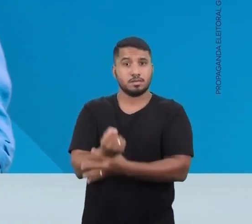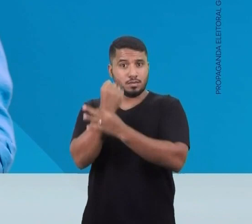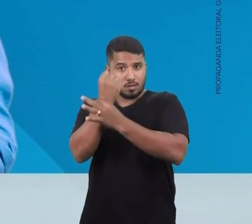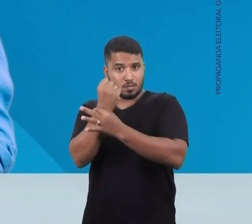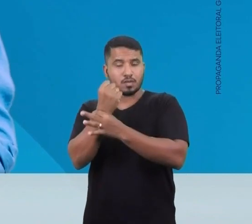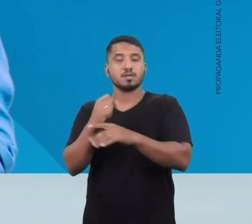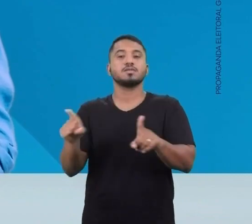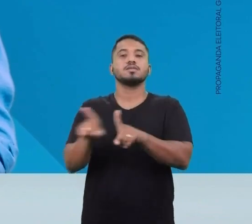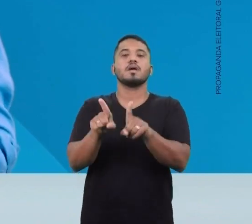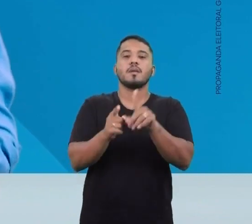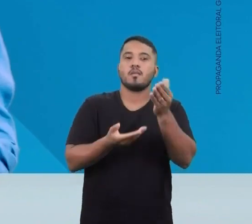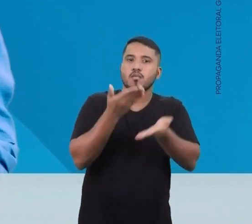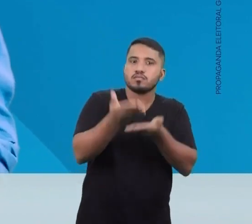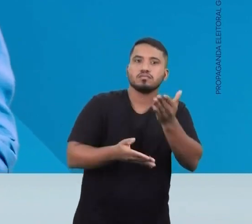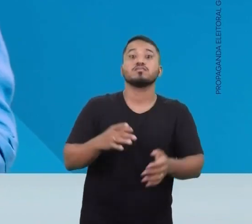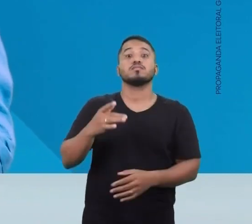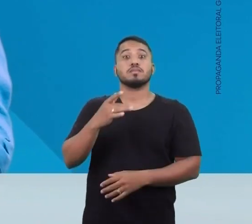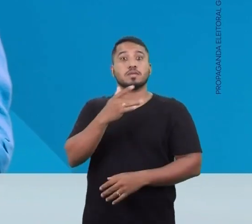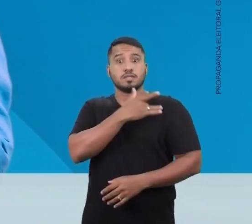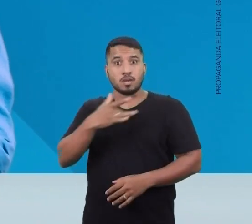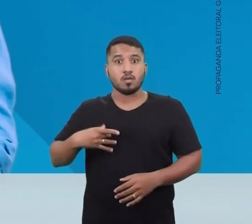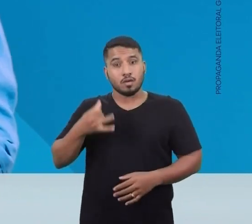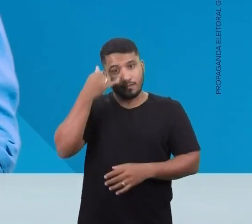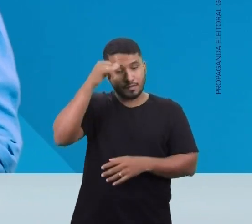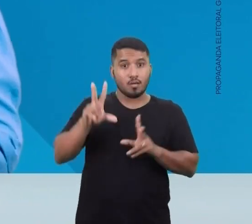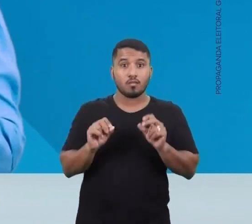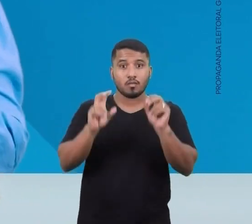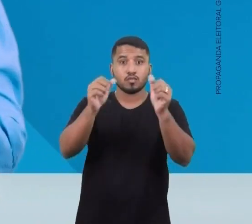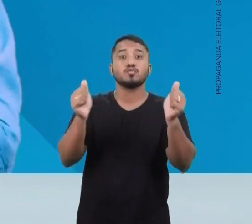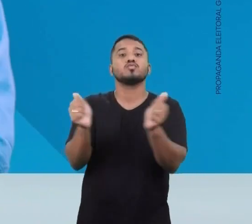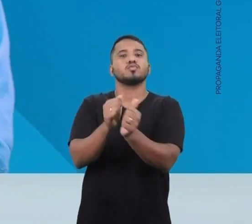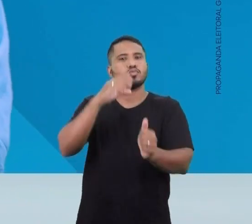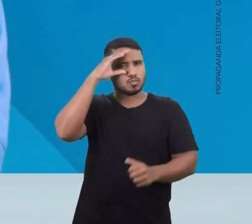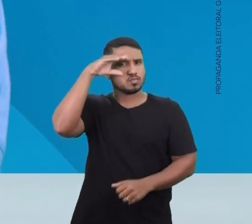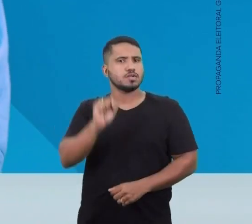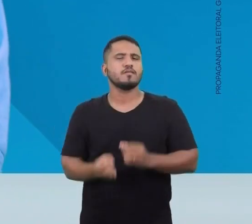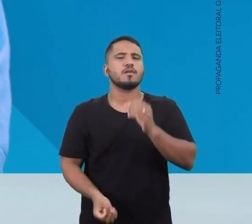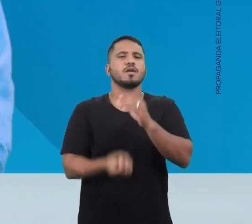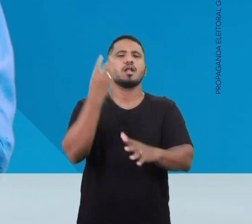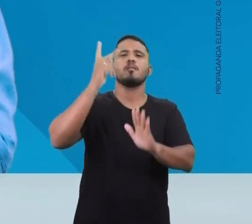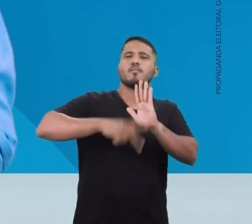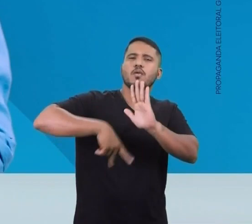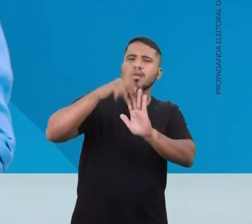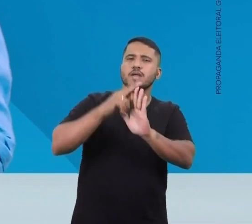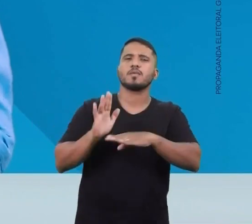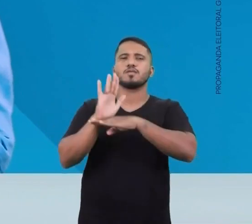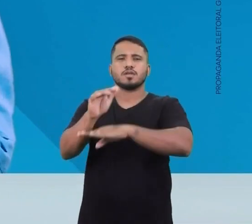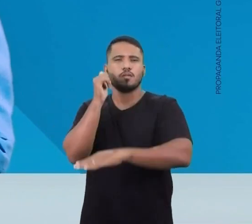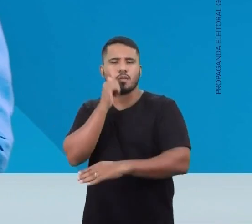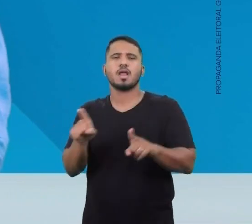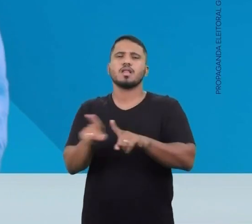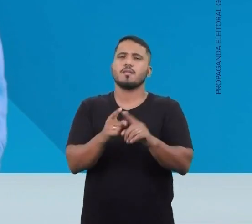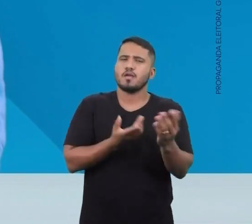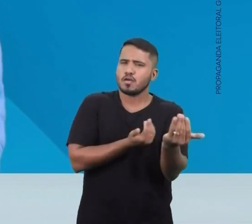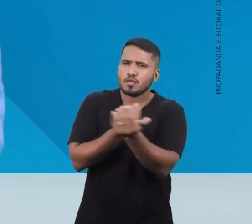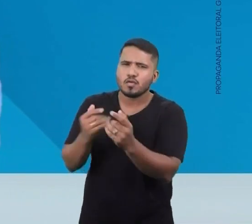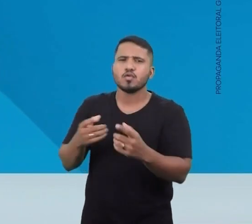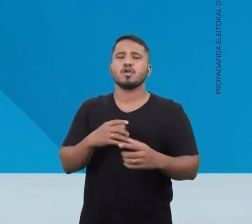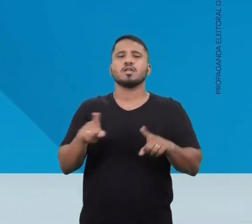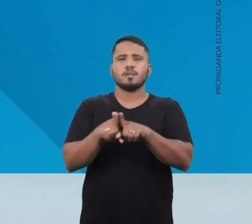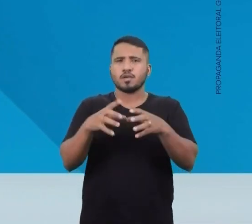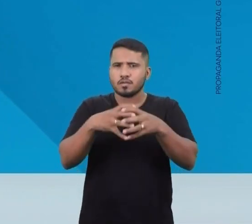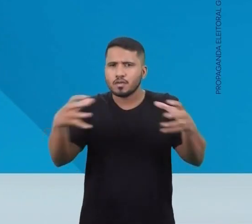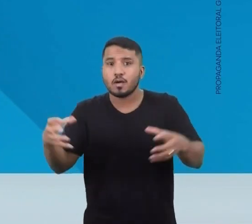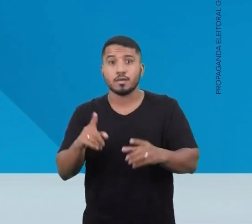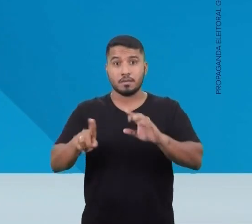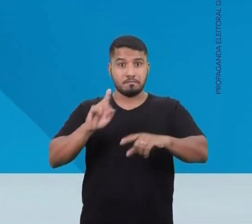pública e para o tratamento do câncer. Junto com Silvio, criarei projetos para mulheres, idosos, crianças e